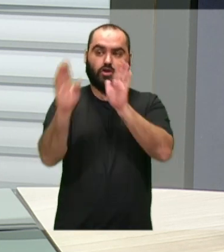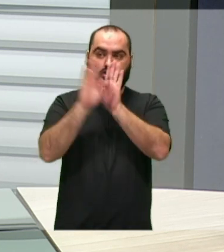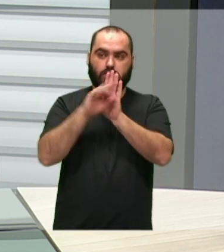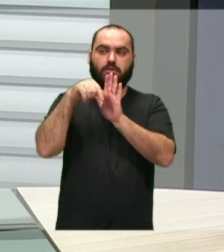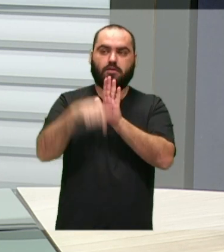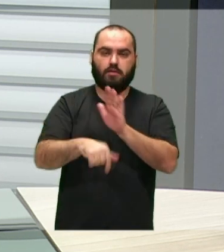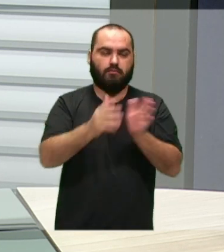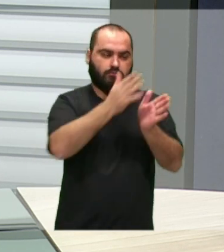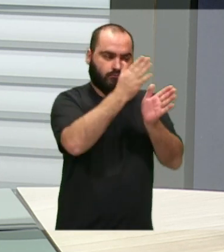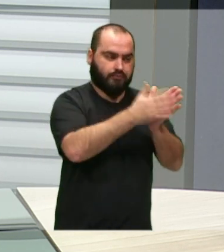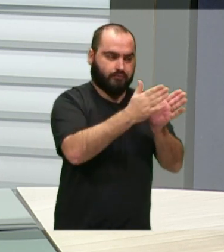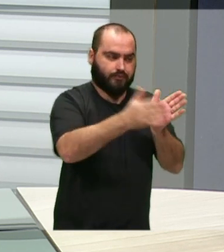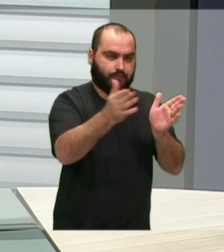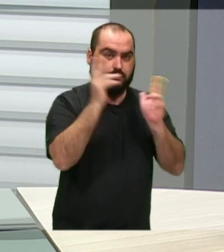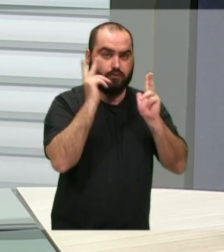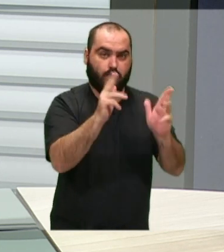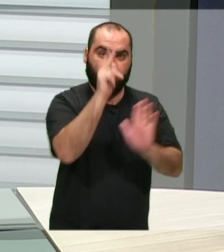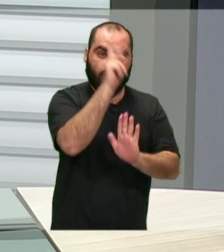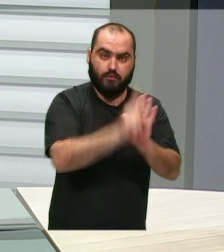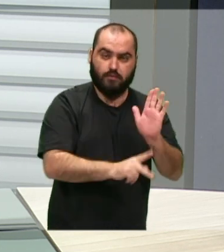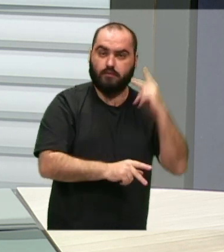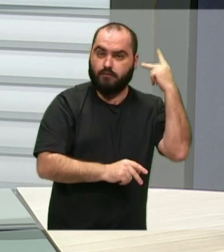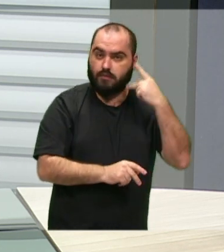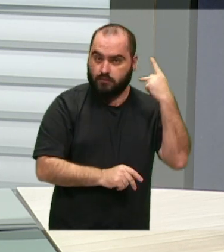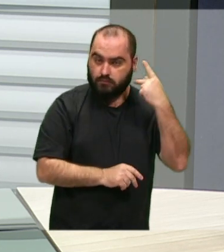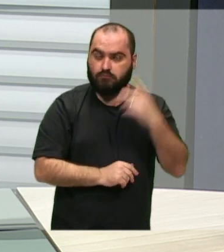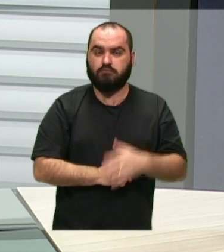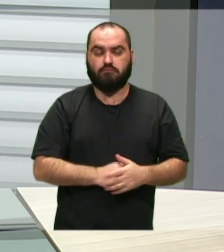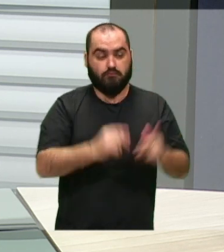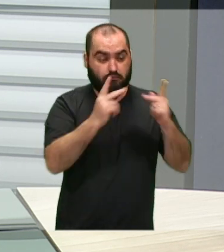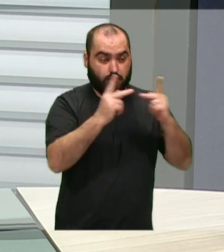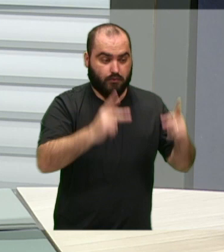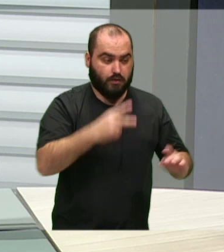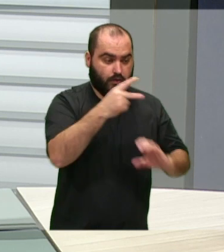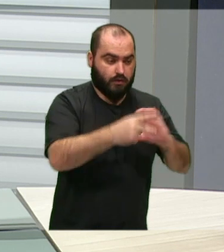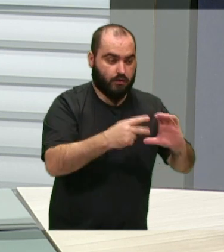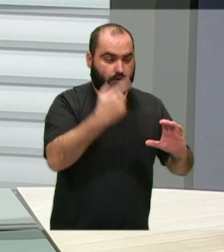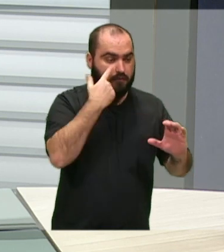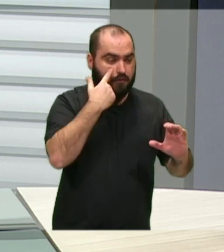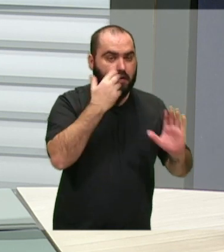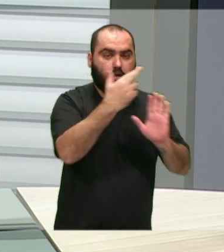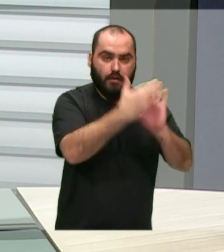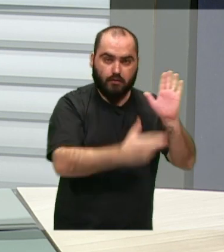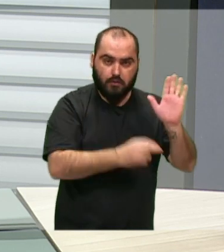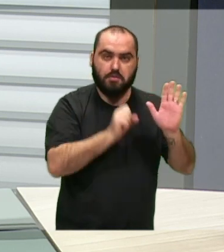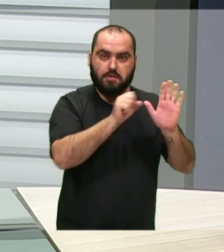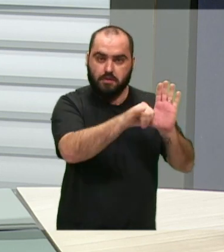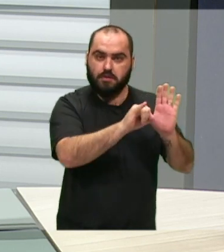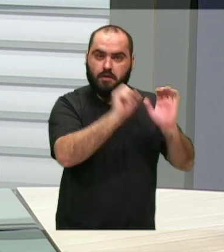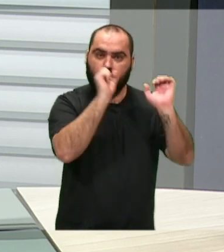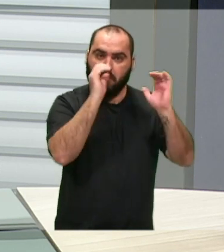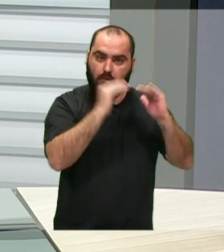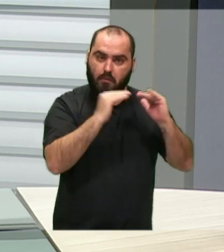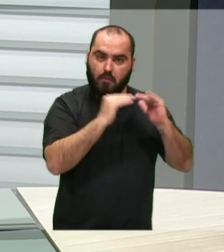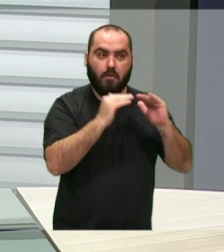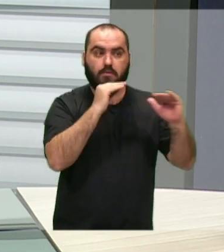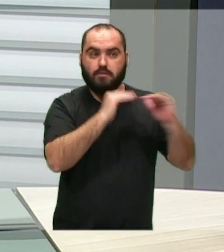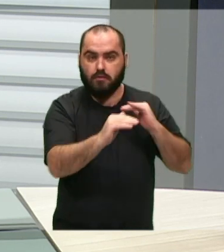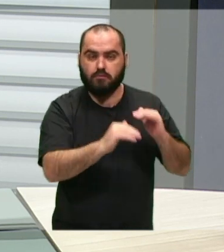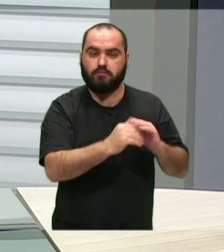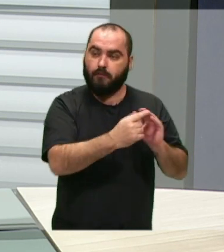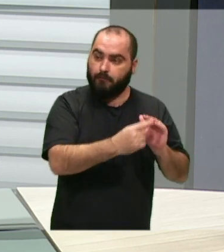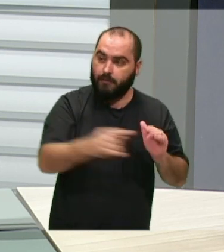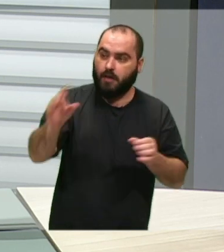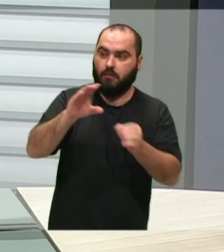têm os trâmites como dos vereadores. Sob a Procuradoria desta Casa, dá o parecer da legitimidade, da formalidade, vai para as